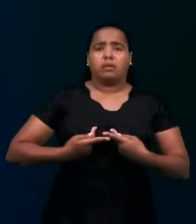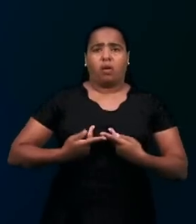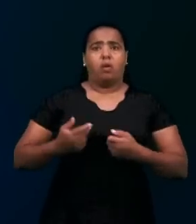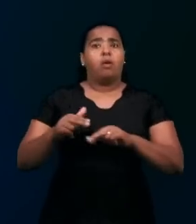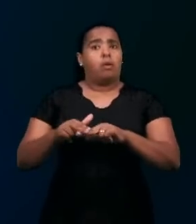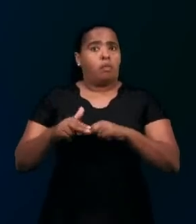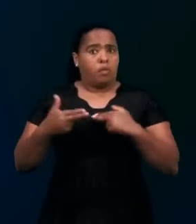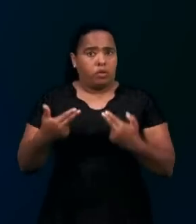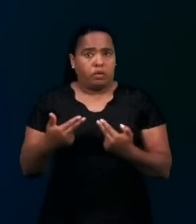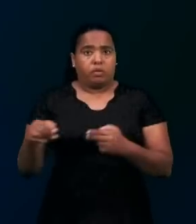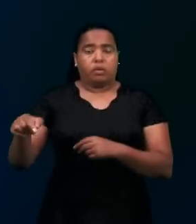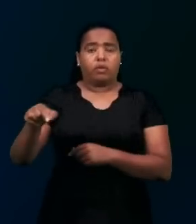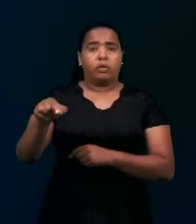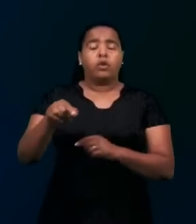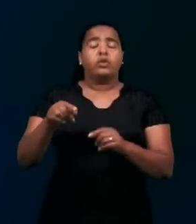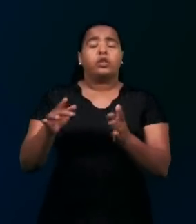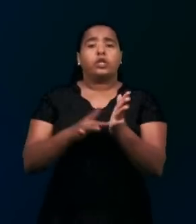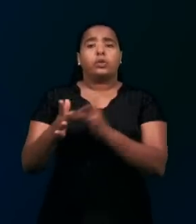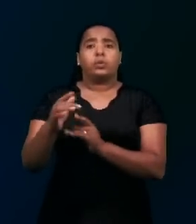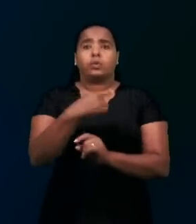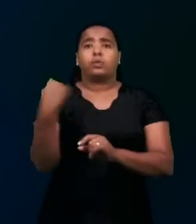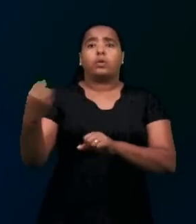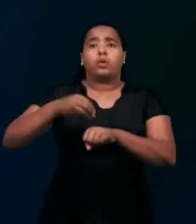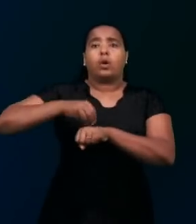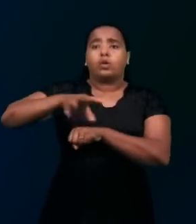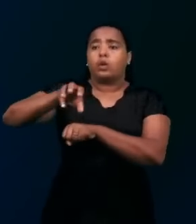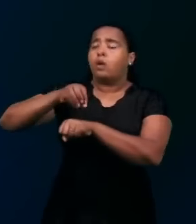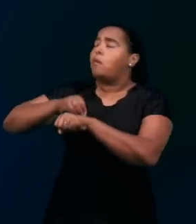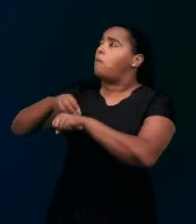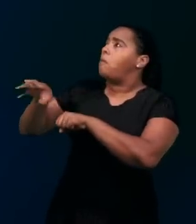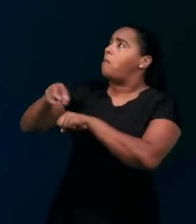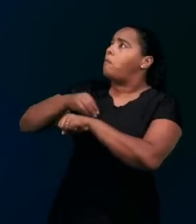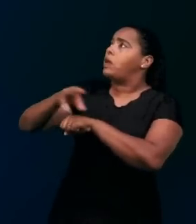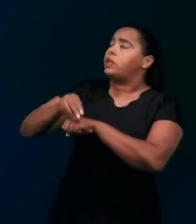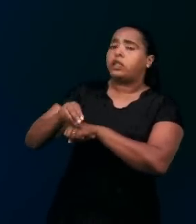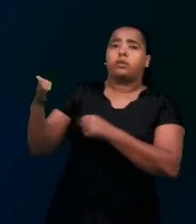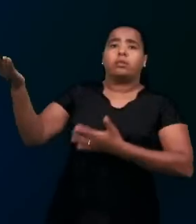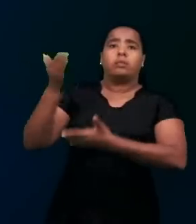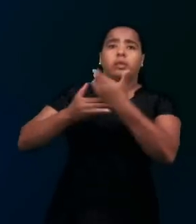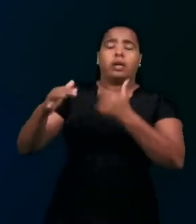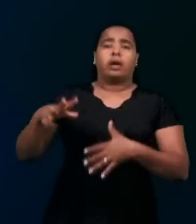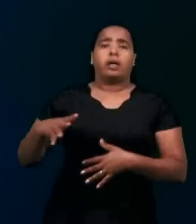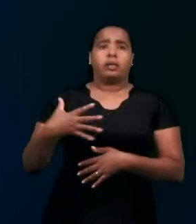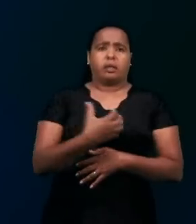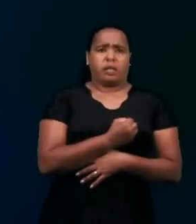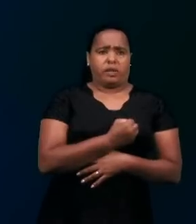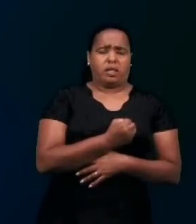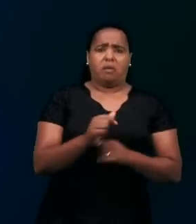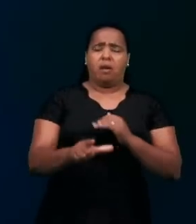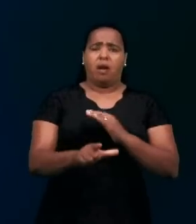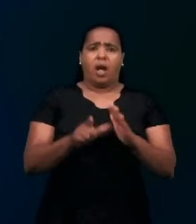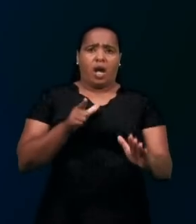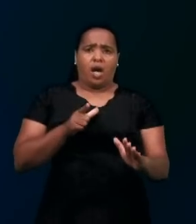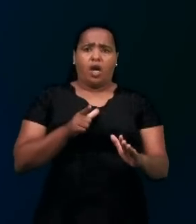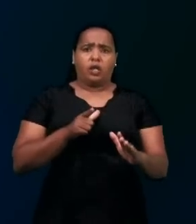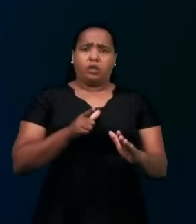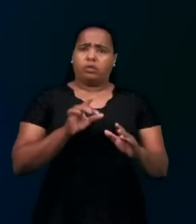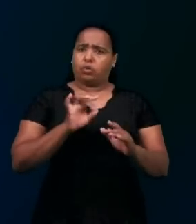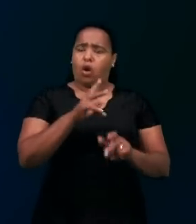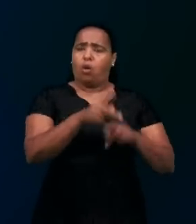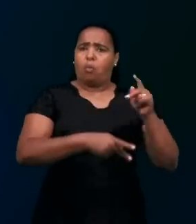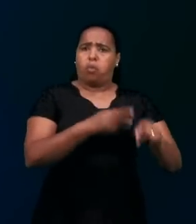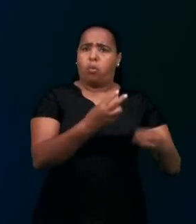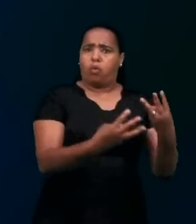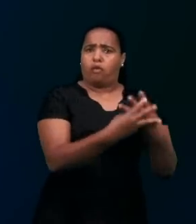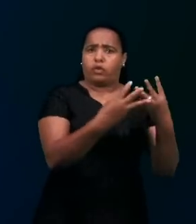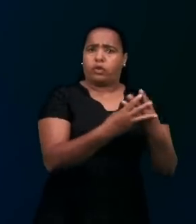o nosso mediador, para com o Pai, pois a salvação antes era somente aos judeus. Mas por Jesus